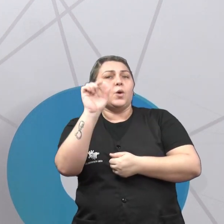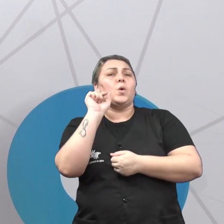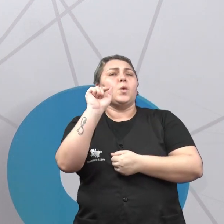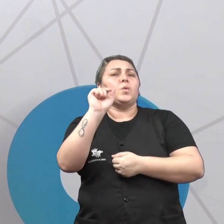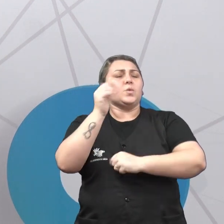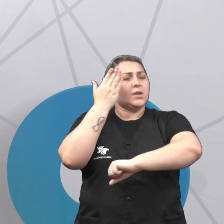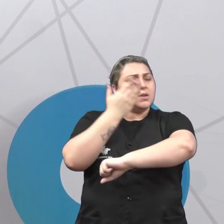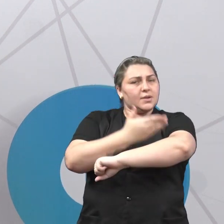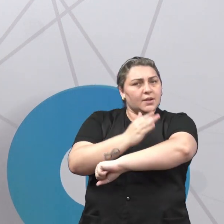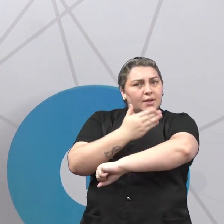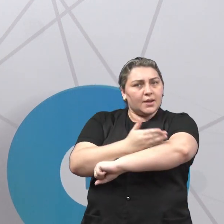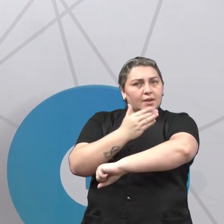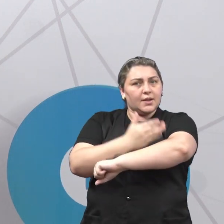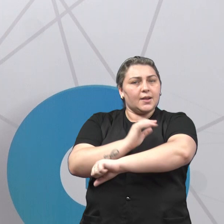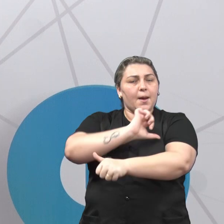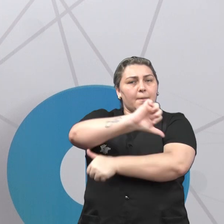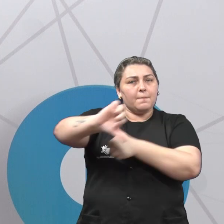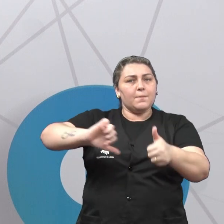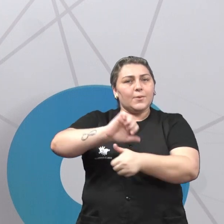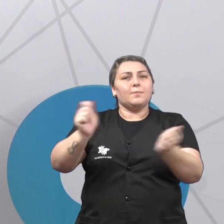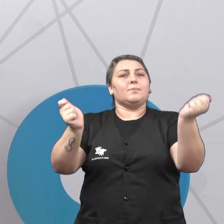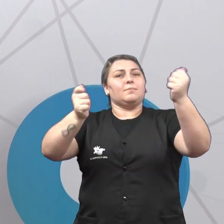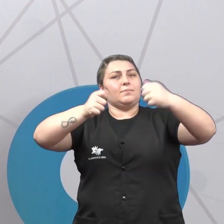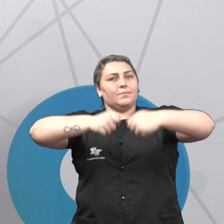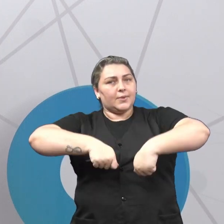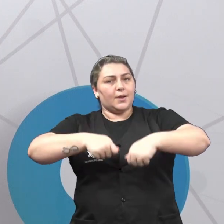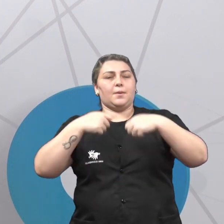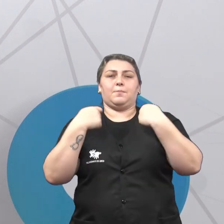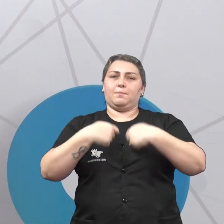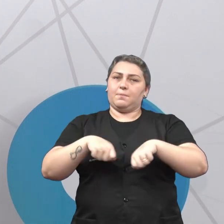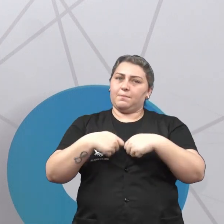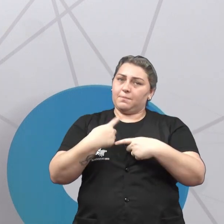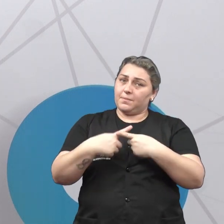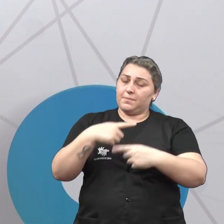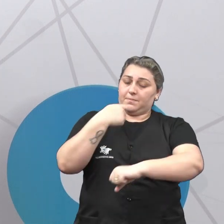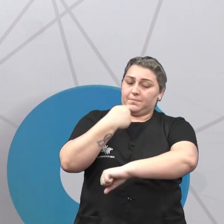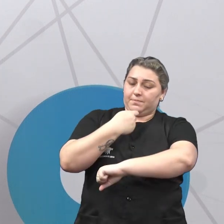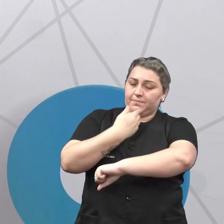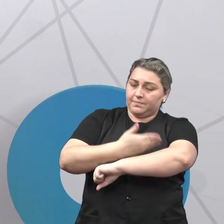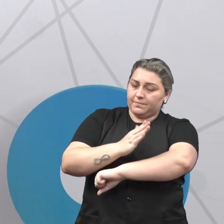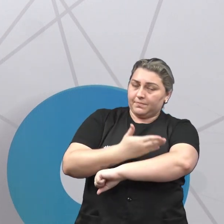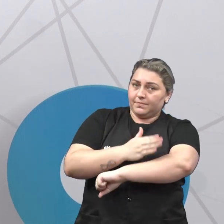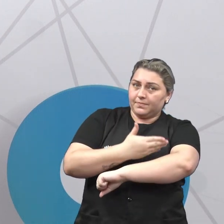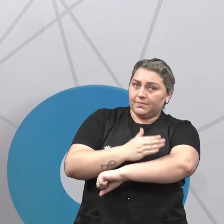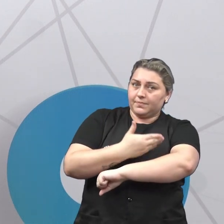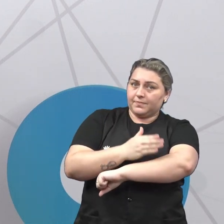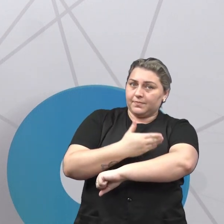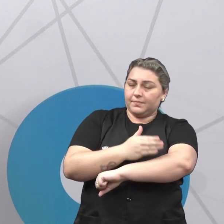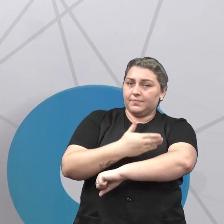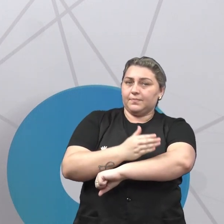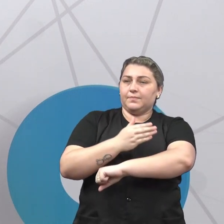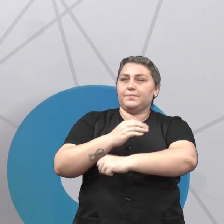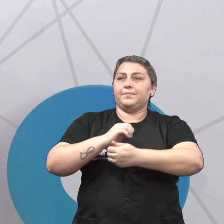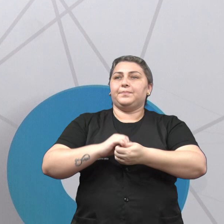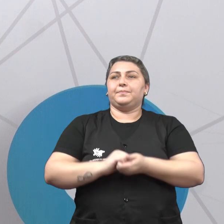que a gente for fazer, ela se torna uma capacidade, porque ela vai ter que ser treinada e moldada, né? Vamos